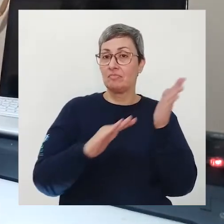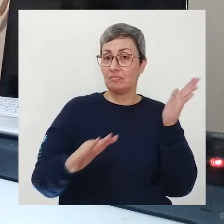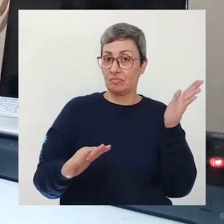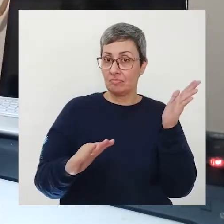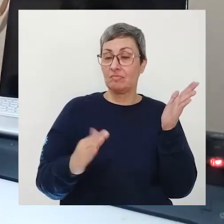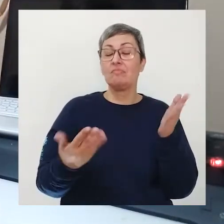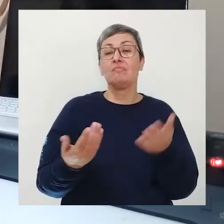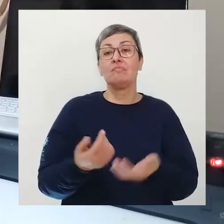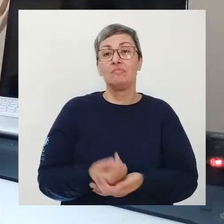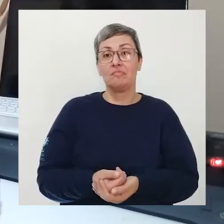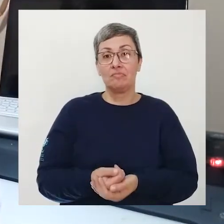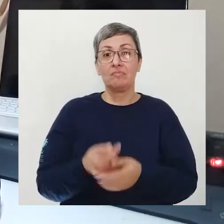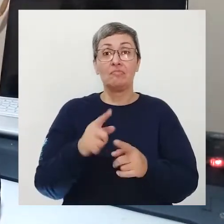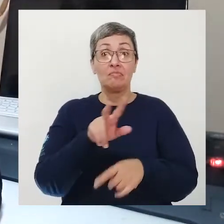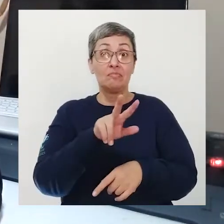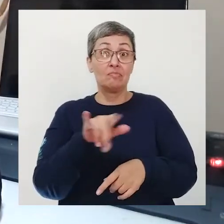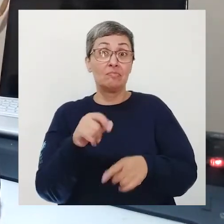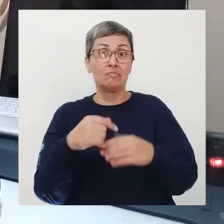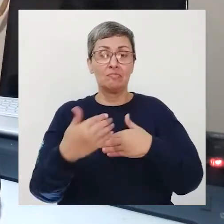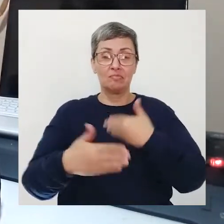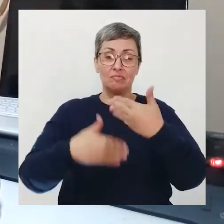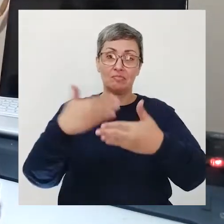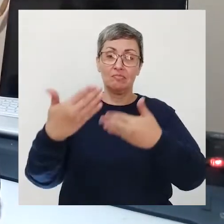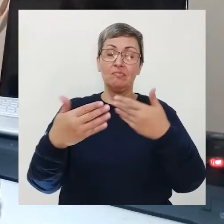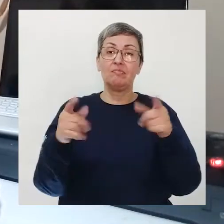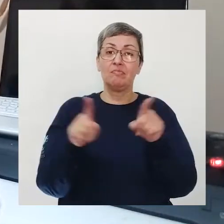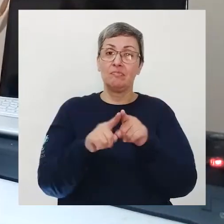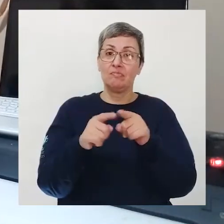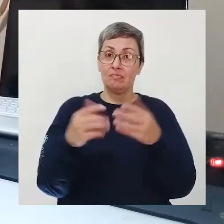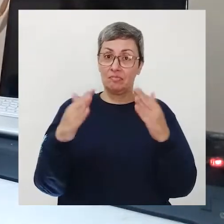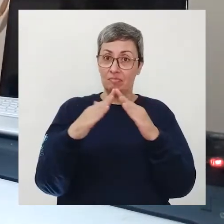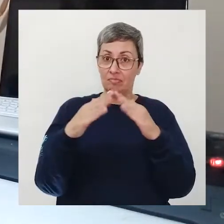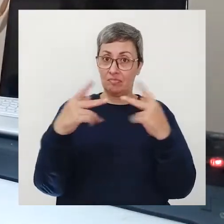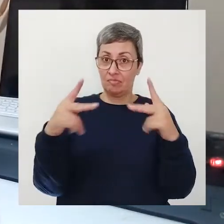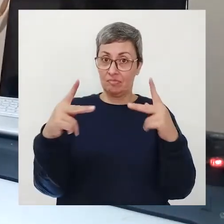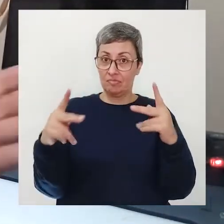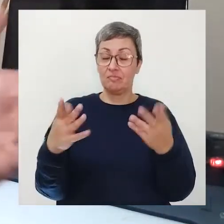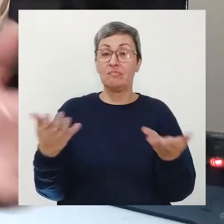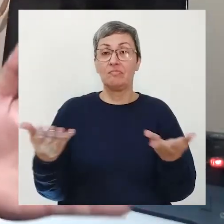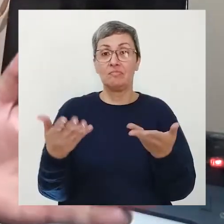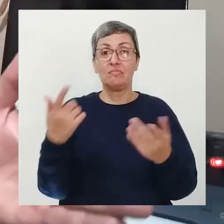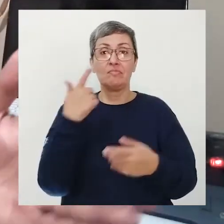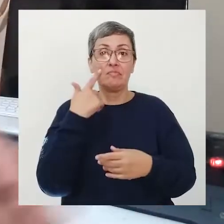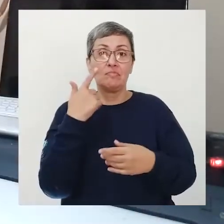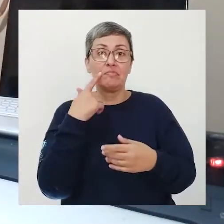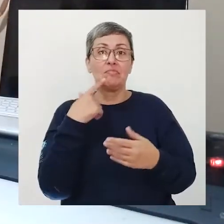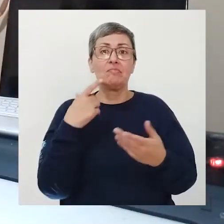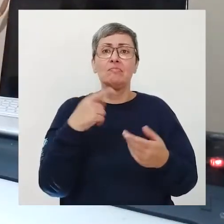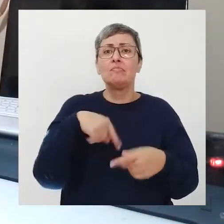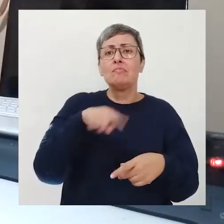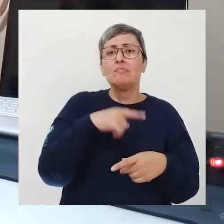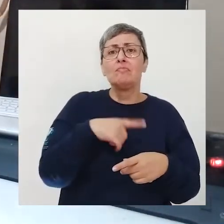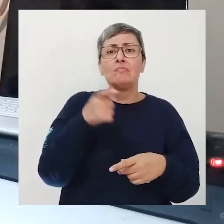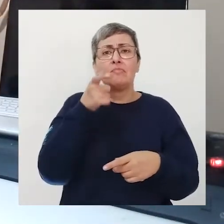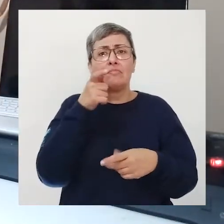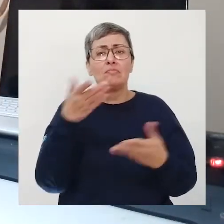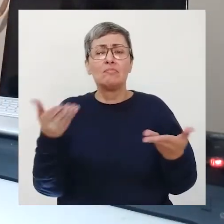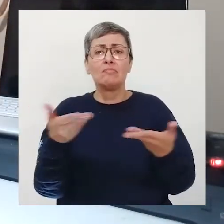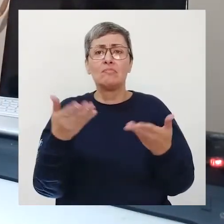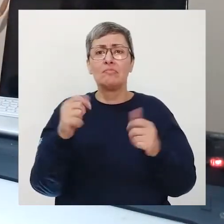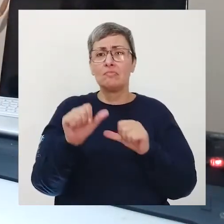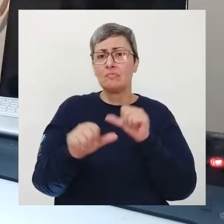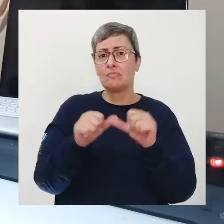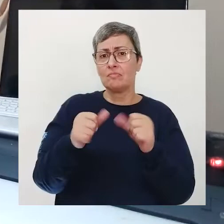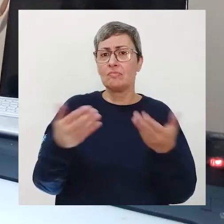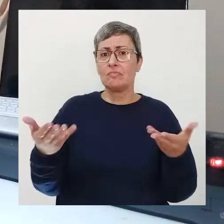desenvolver aí na sua casa veja só como nós vimos essas mudanças elas são constantes ao longo